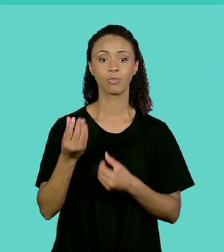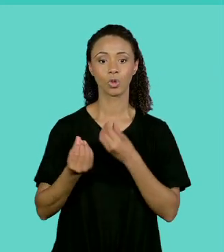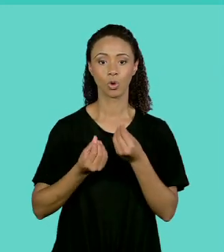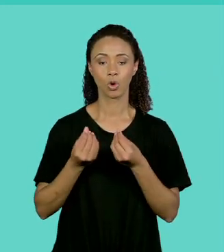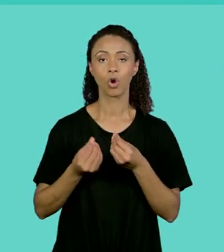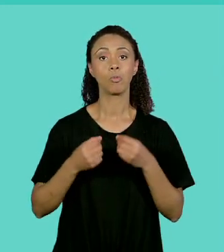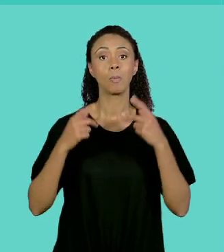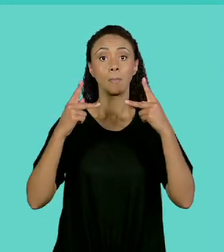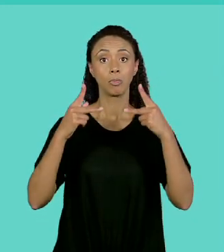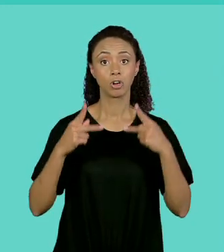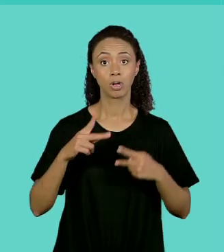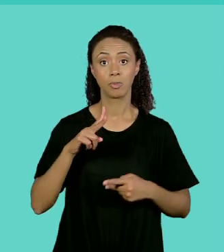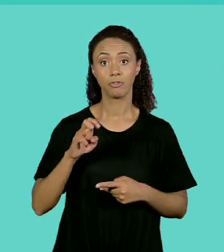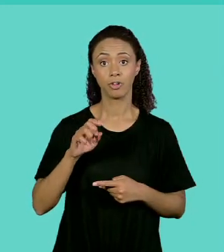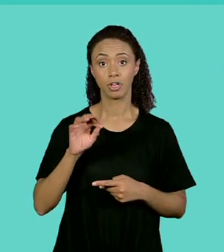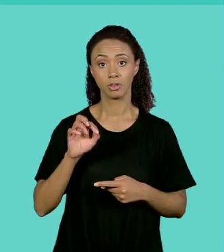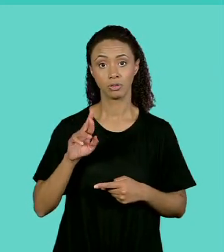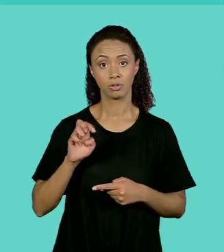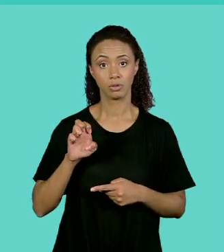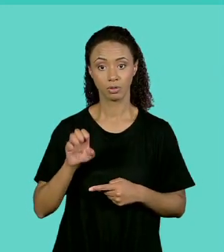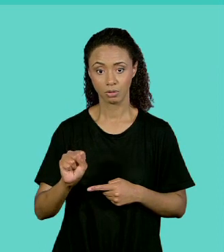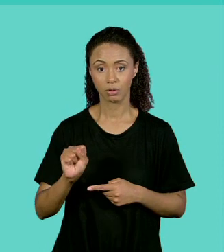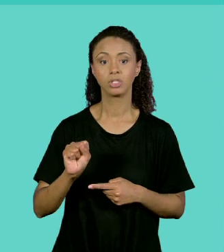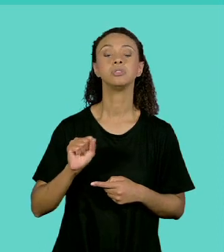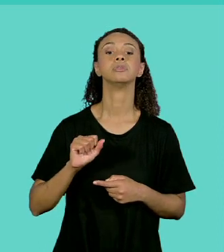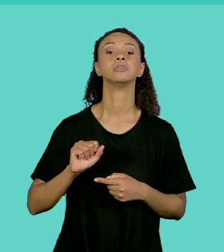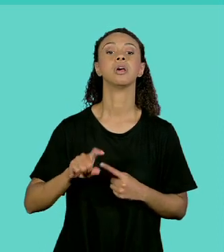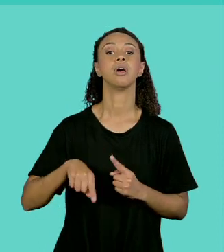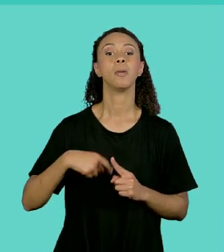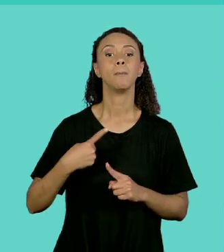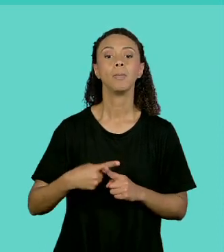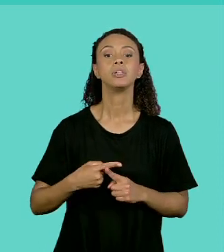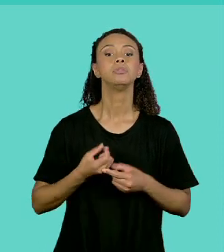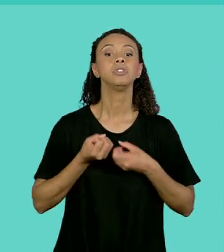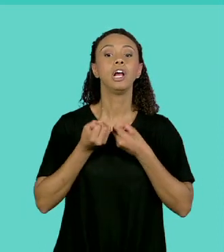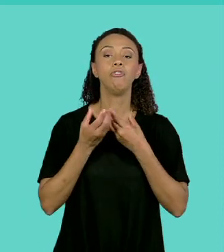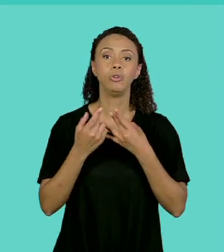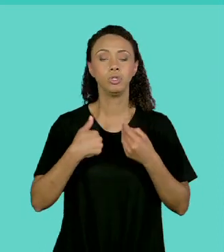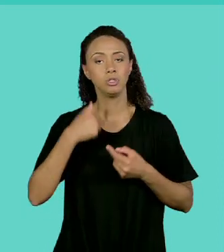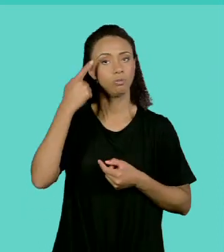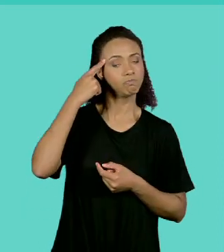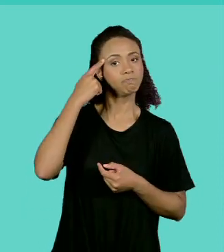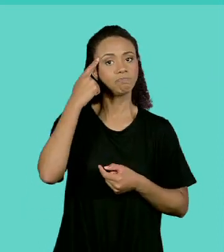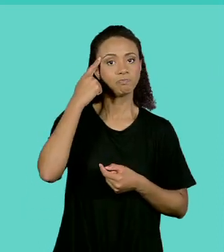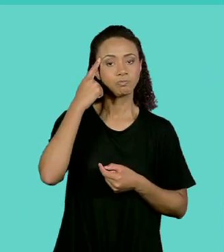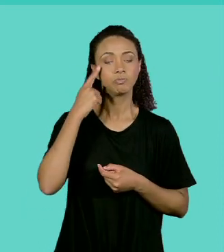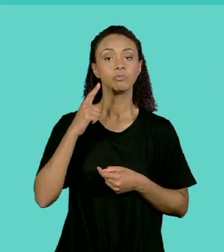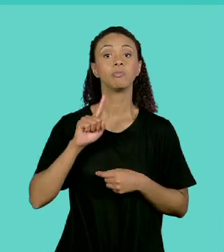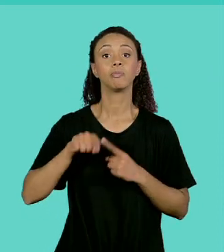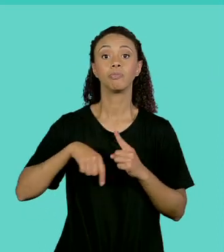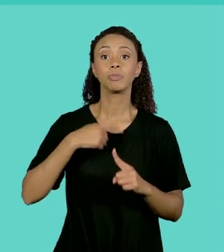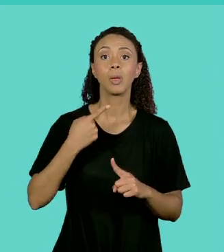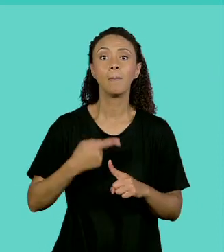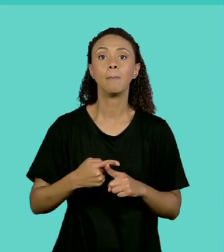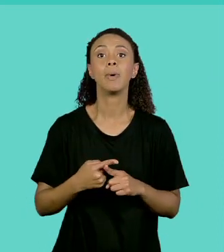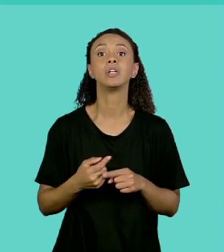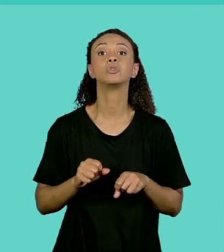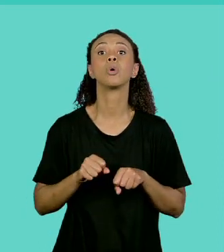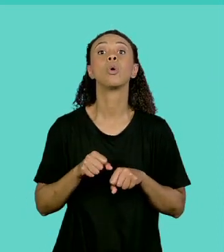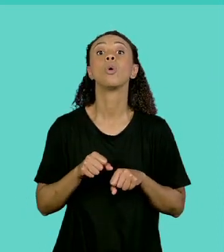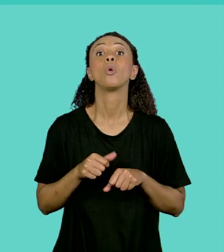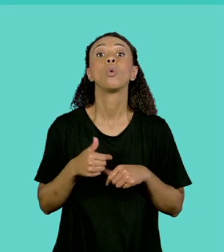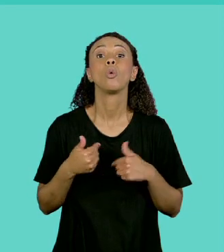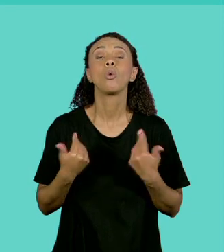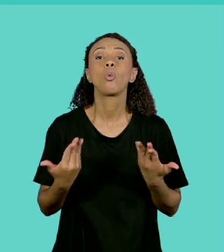com o vetor que eu estou criando e então o conjunto de comandos que eu vou tentar trabalhar com esses vetores. Vamos pegar